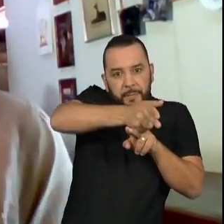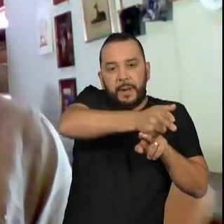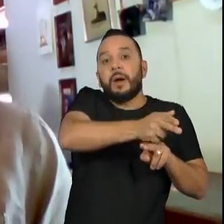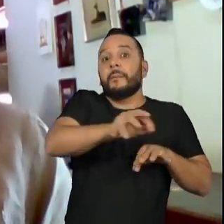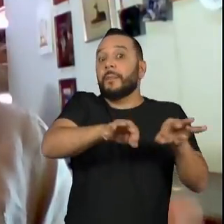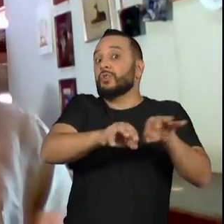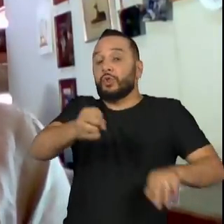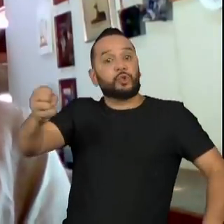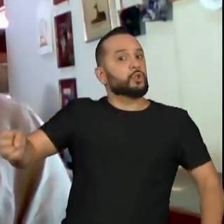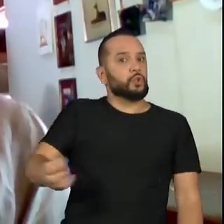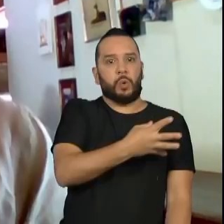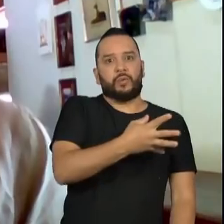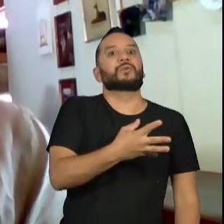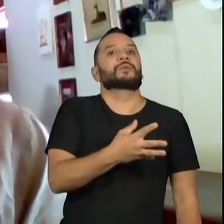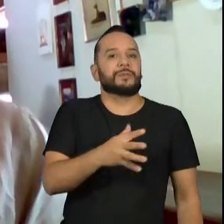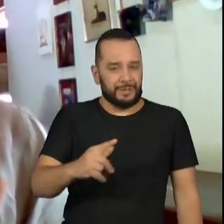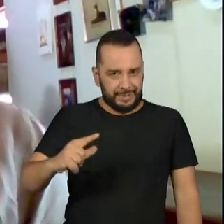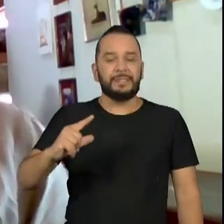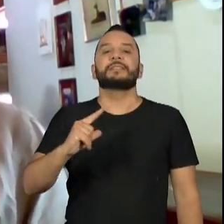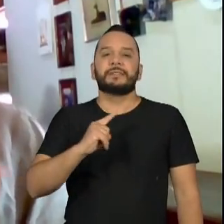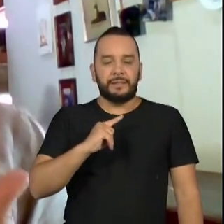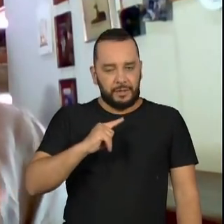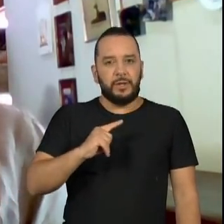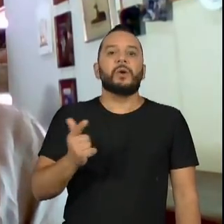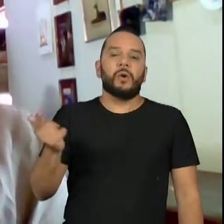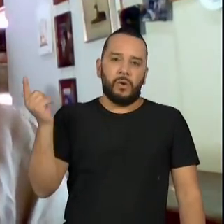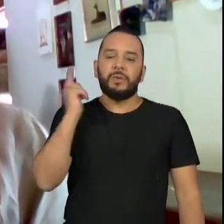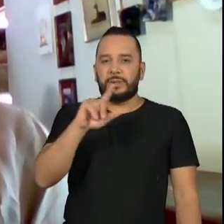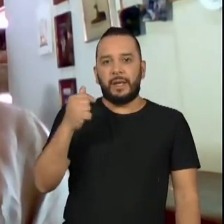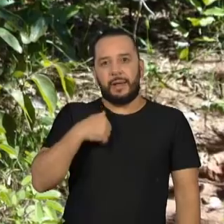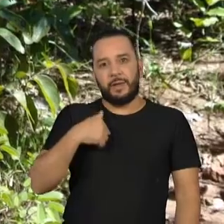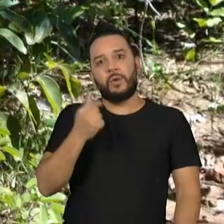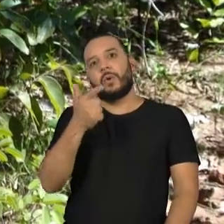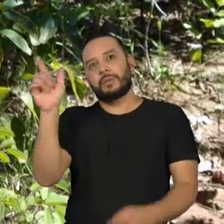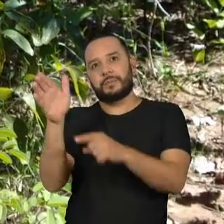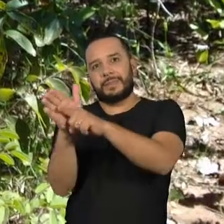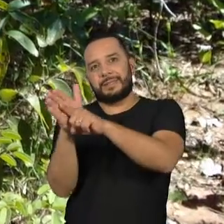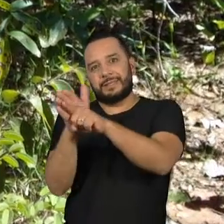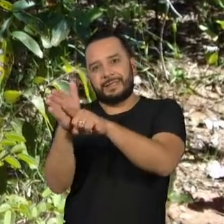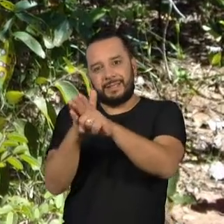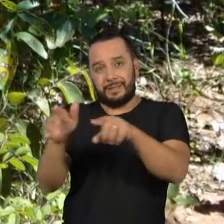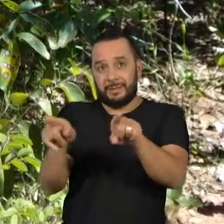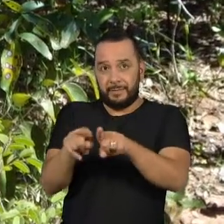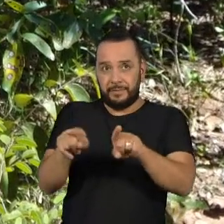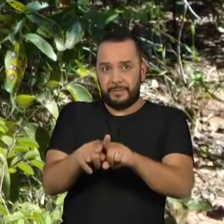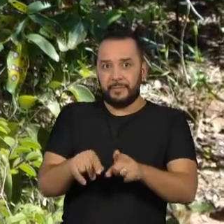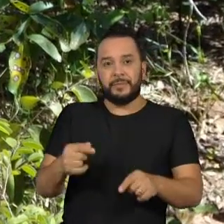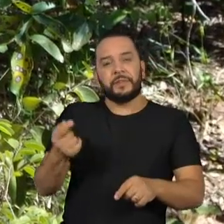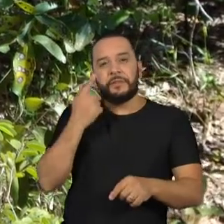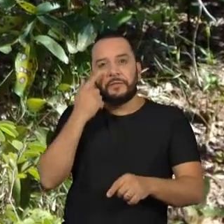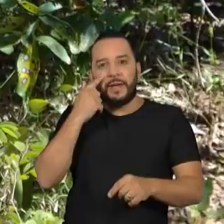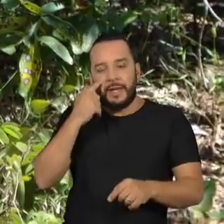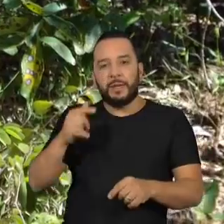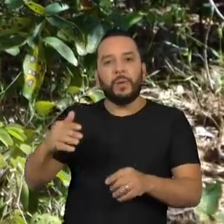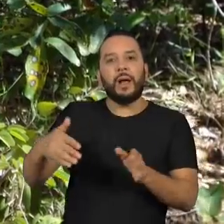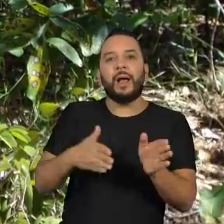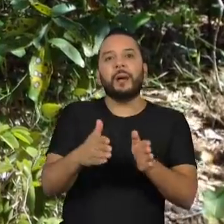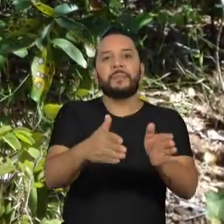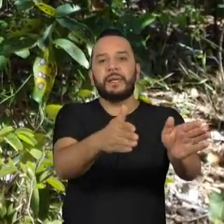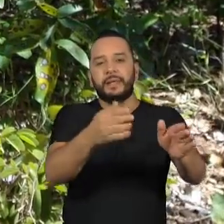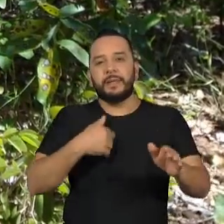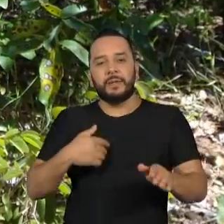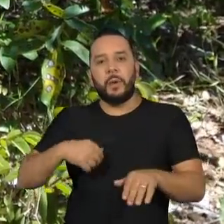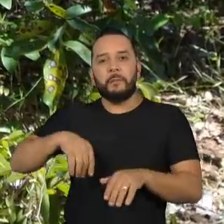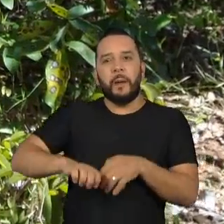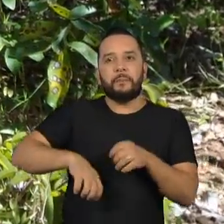inovador também, e abriu caminhos para outras pesquisas. Registrando cada passo da onça parda, os